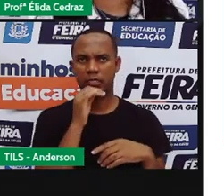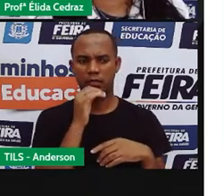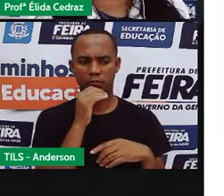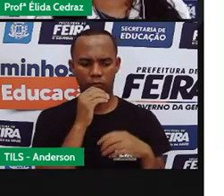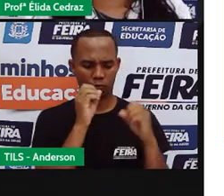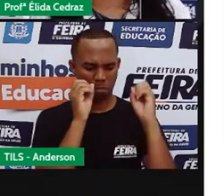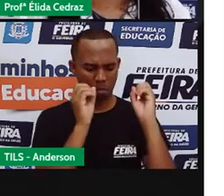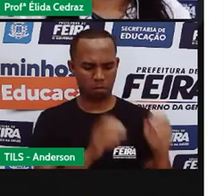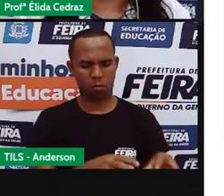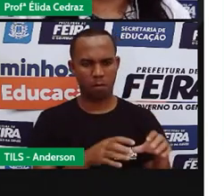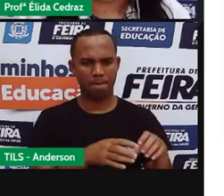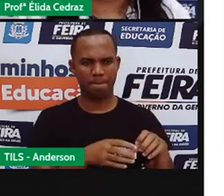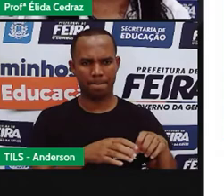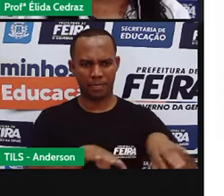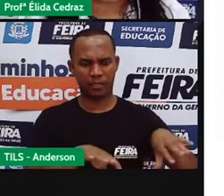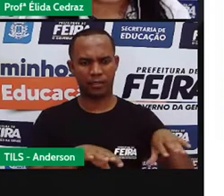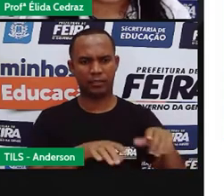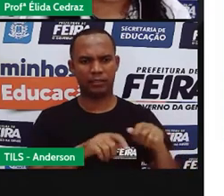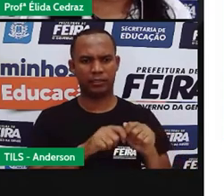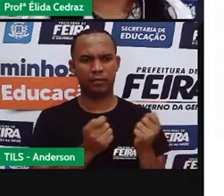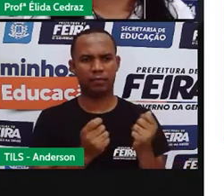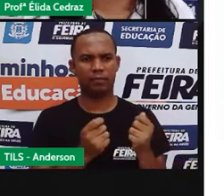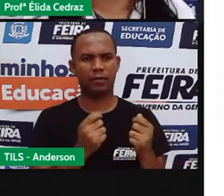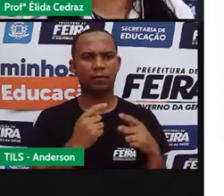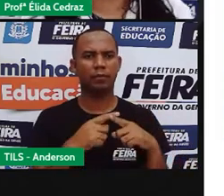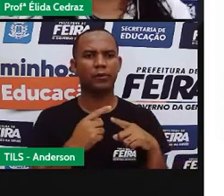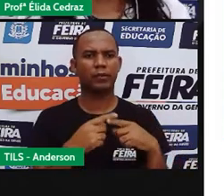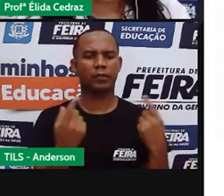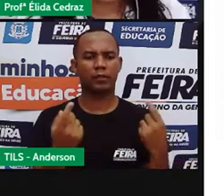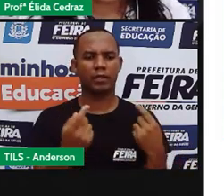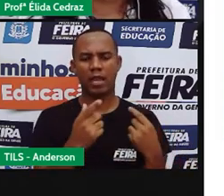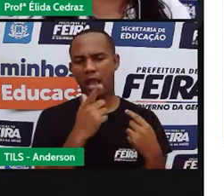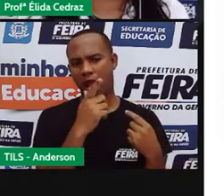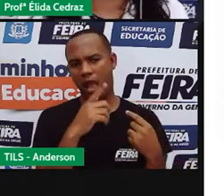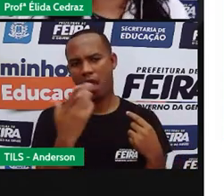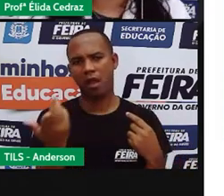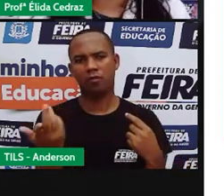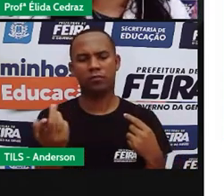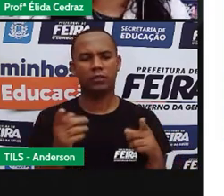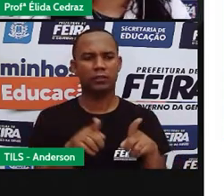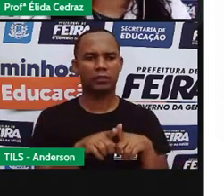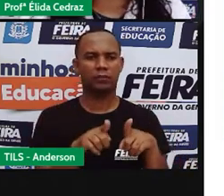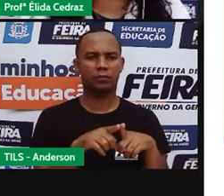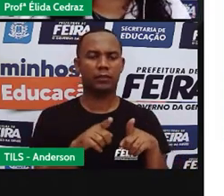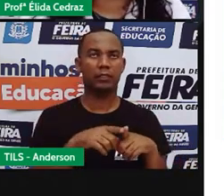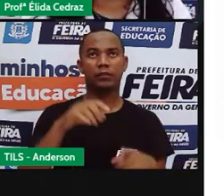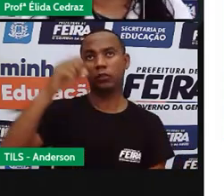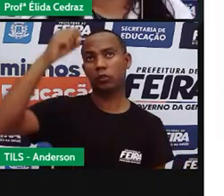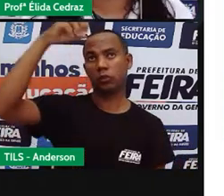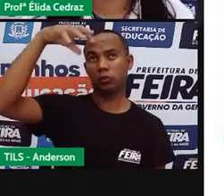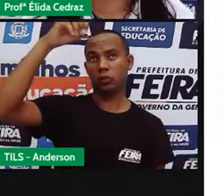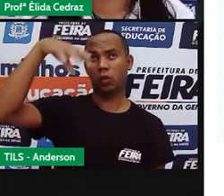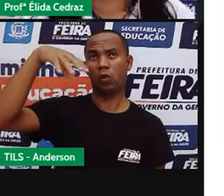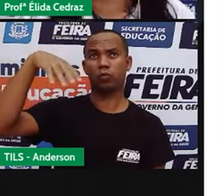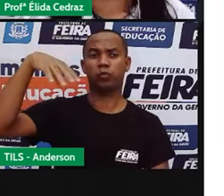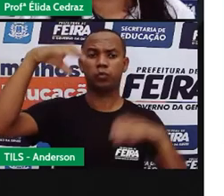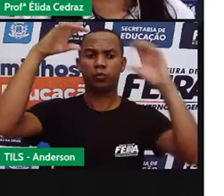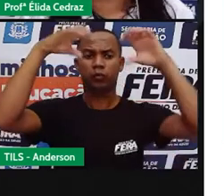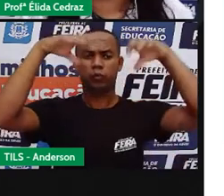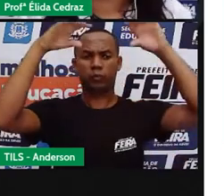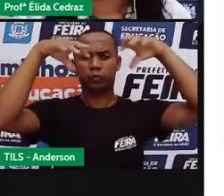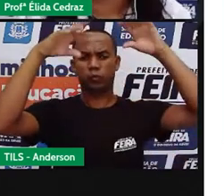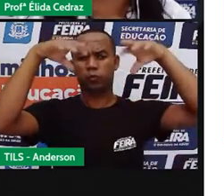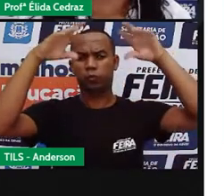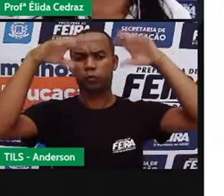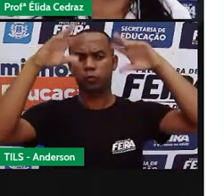vai quebrar. Ele resiste à umidade. Ele resiste ao sol, ele resiste a altas